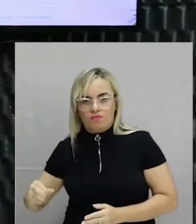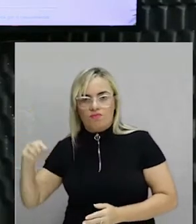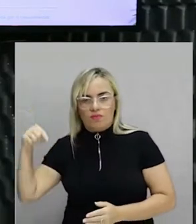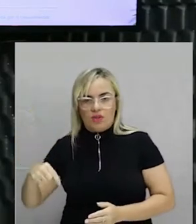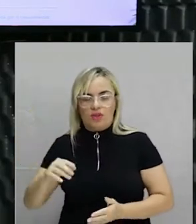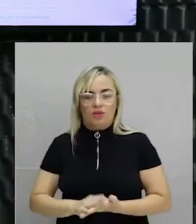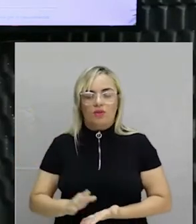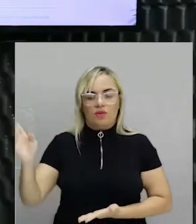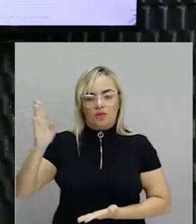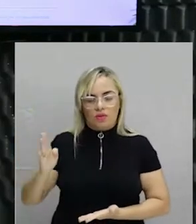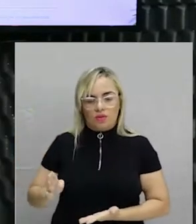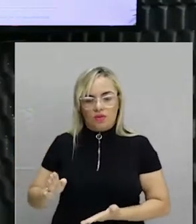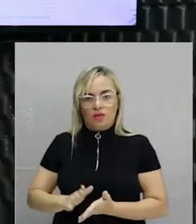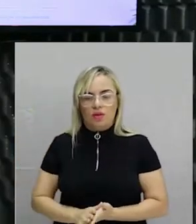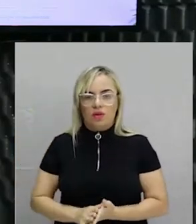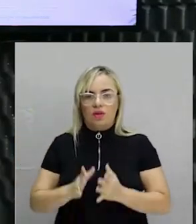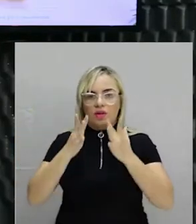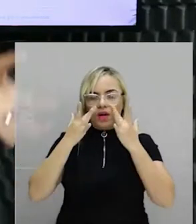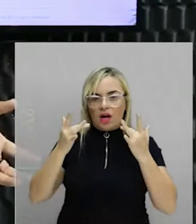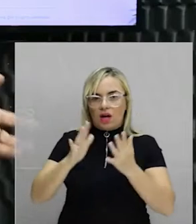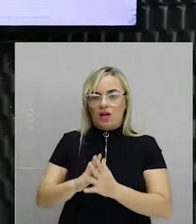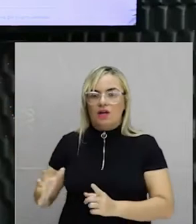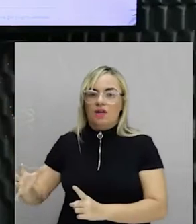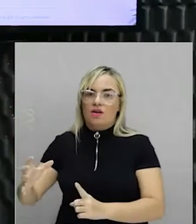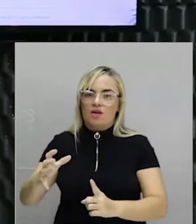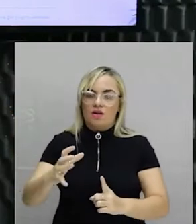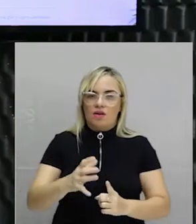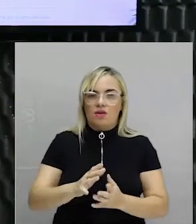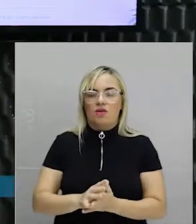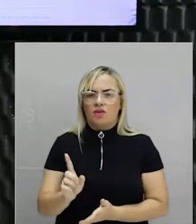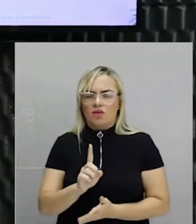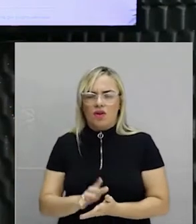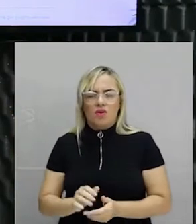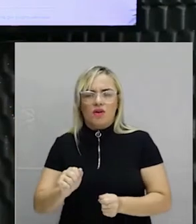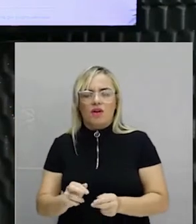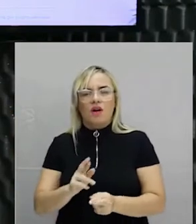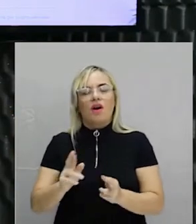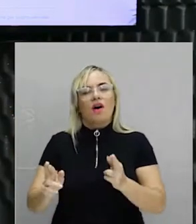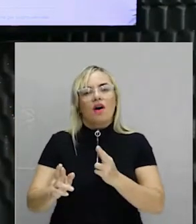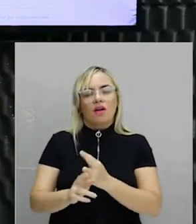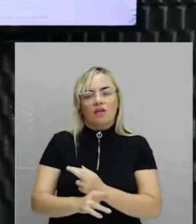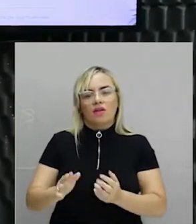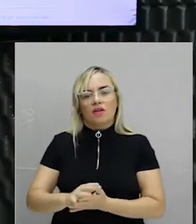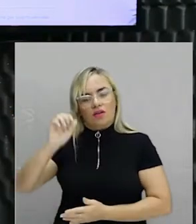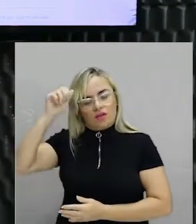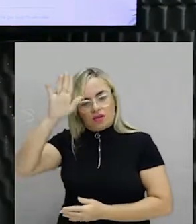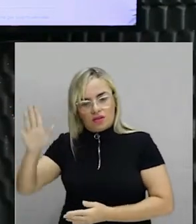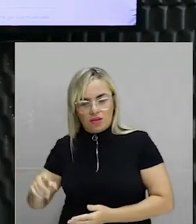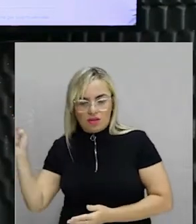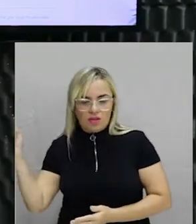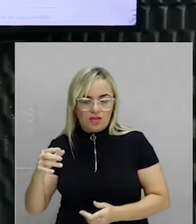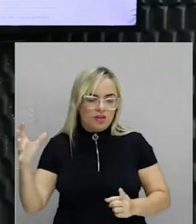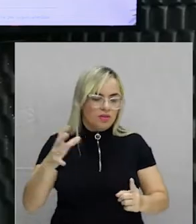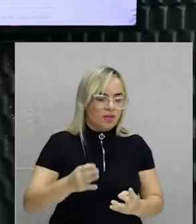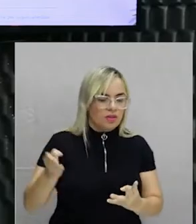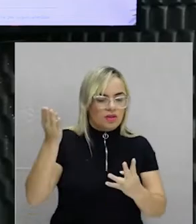ditos, apesar da arte não referenciar a cultura africana, e sim ao barroco europeu. Professor Marcos Domeniz, professor de arte.